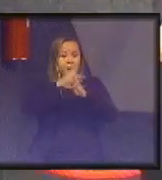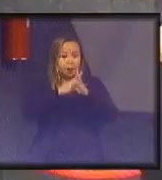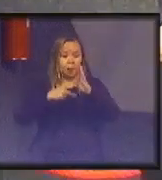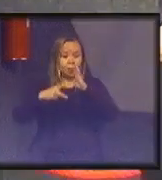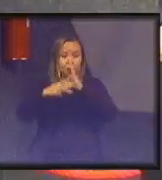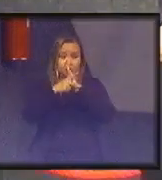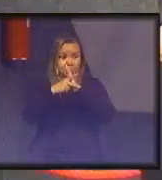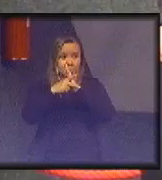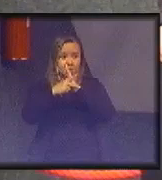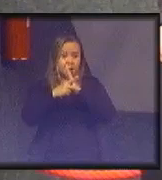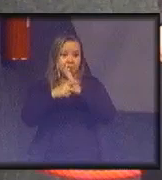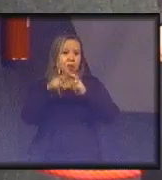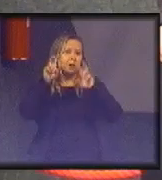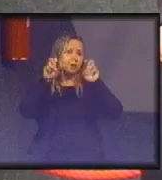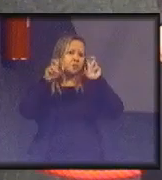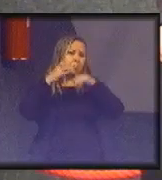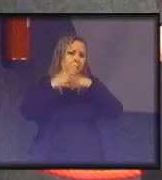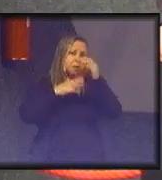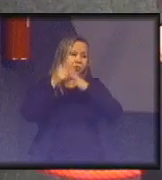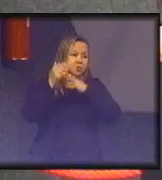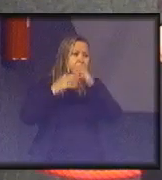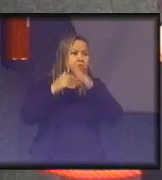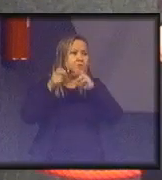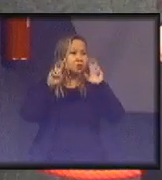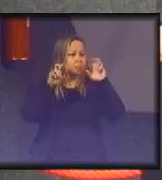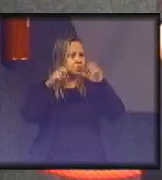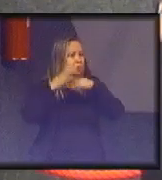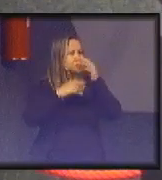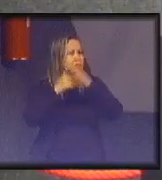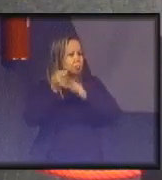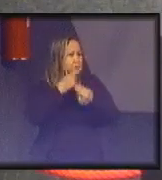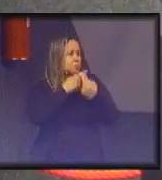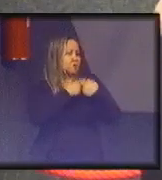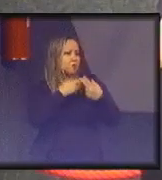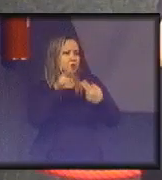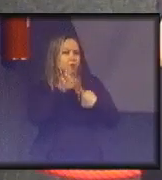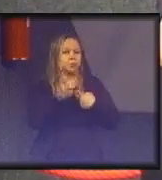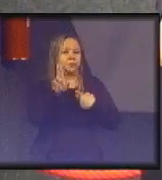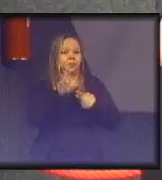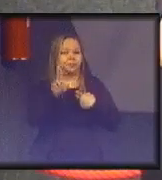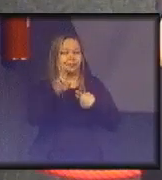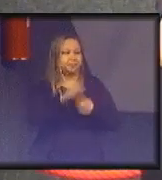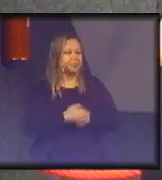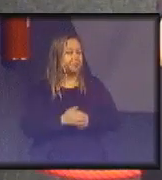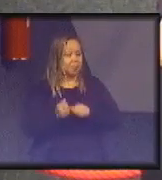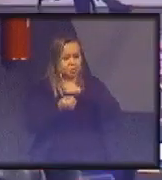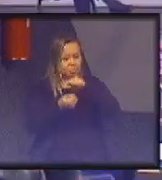plano de ação da produção e consumo responsáveis? Quais deveriam ser essas prioridades?